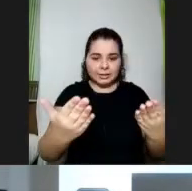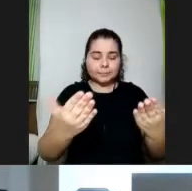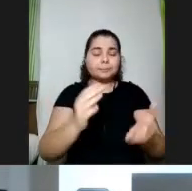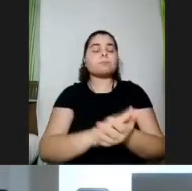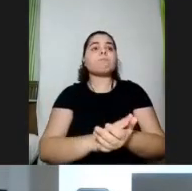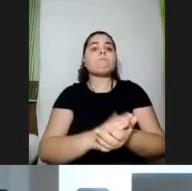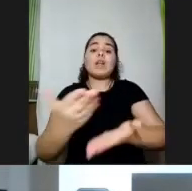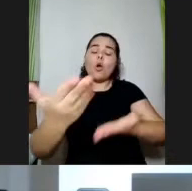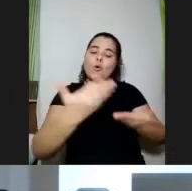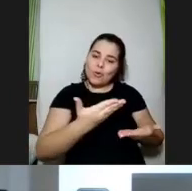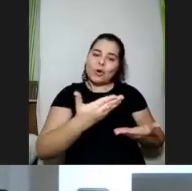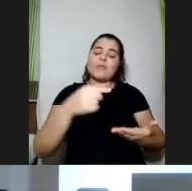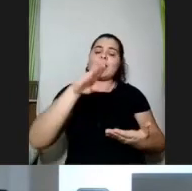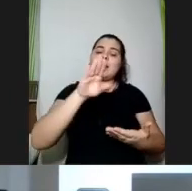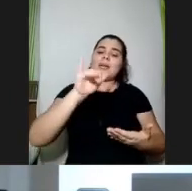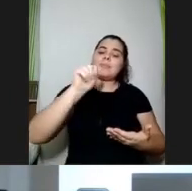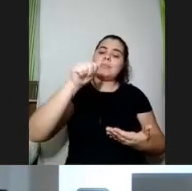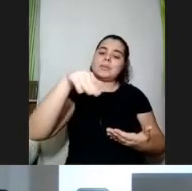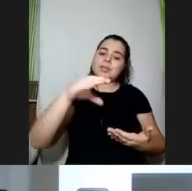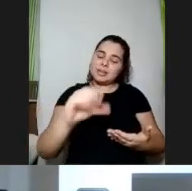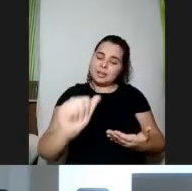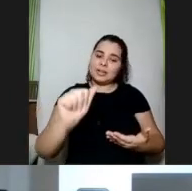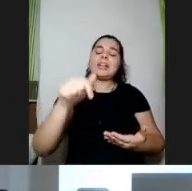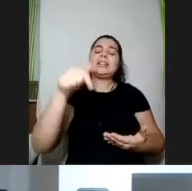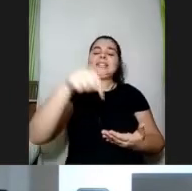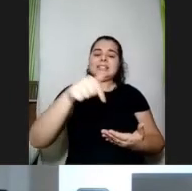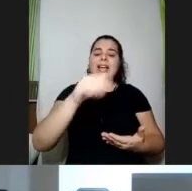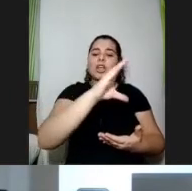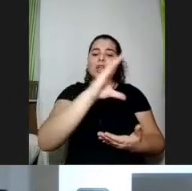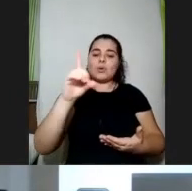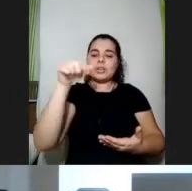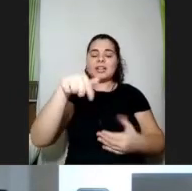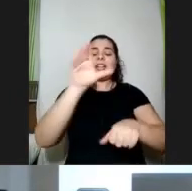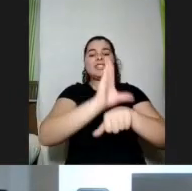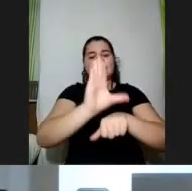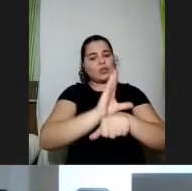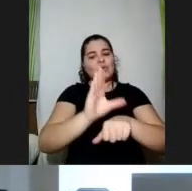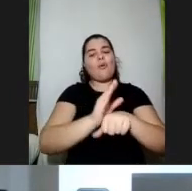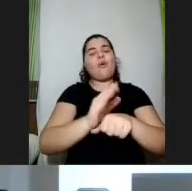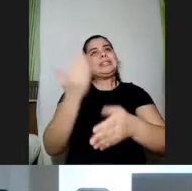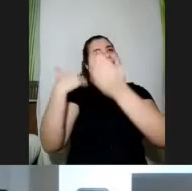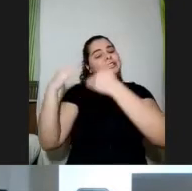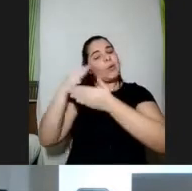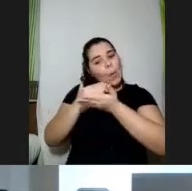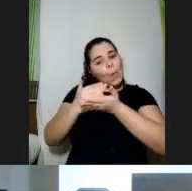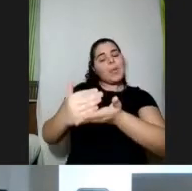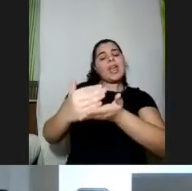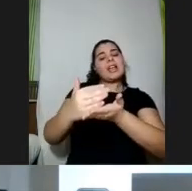convite aqui da Bianca, que está aí na coordenação desse curso, né, teve aí desde o começo na